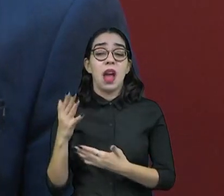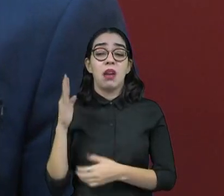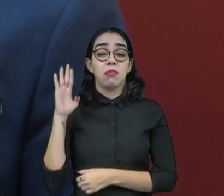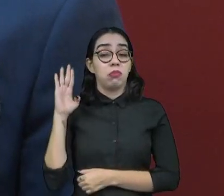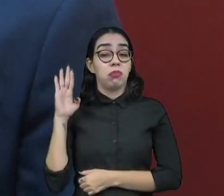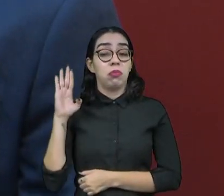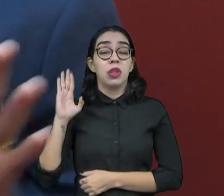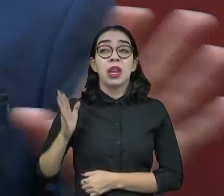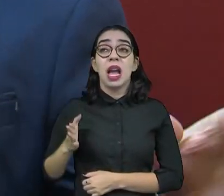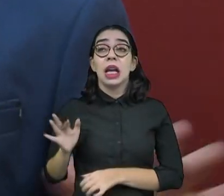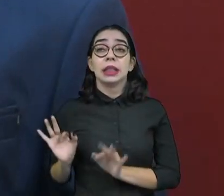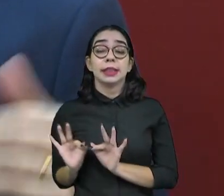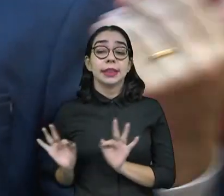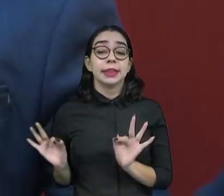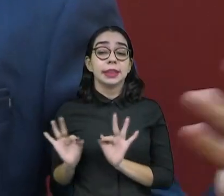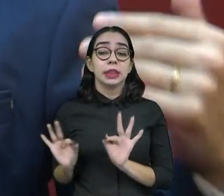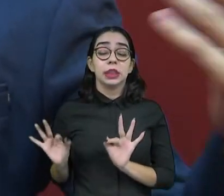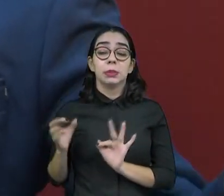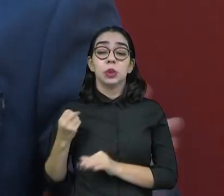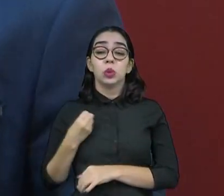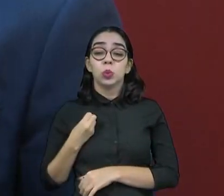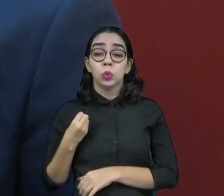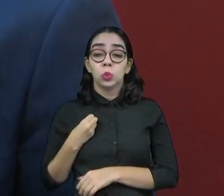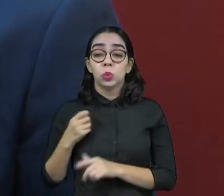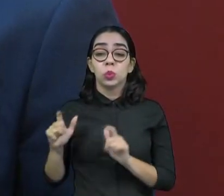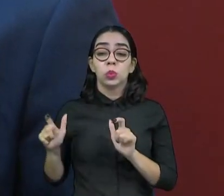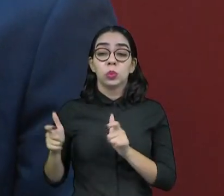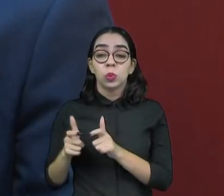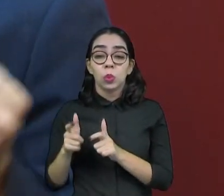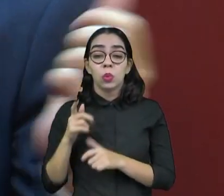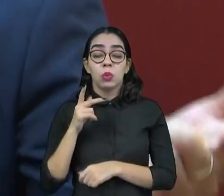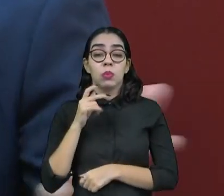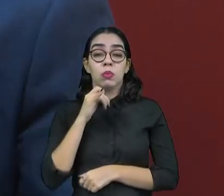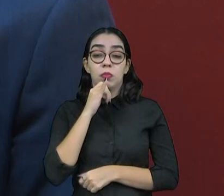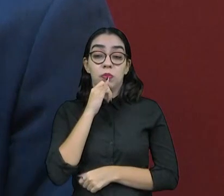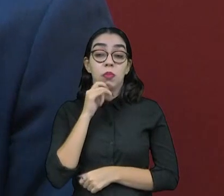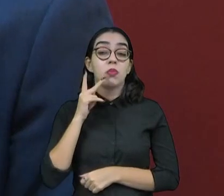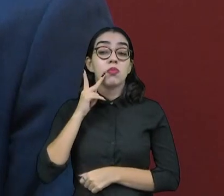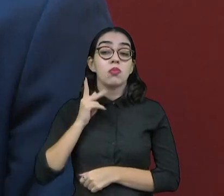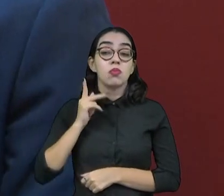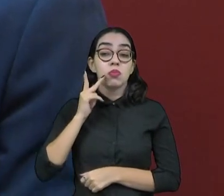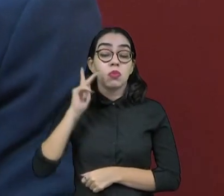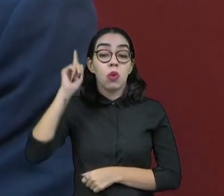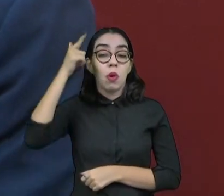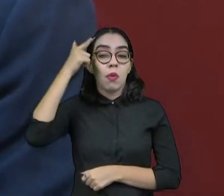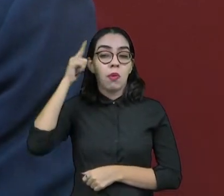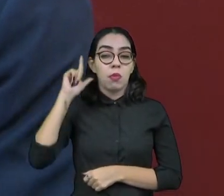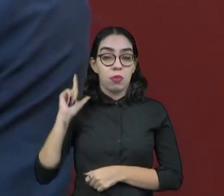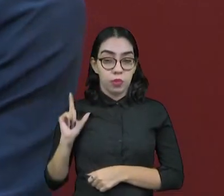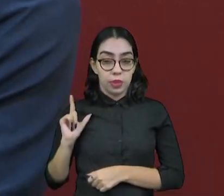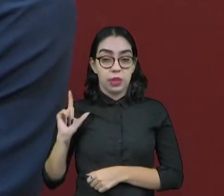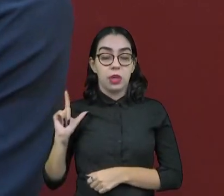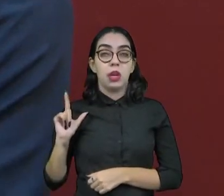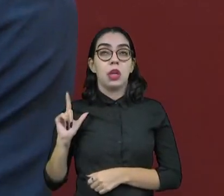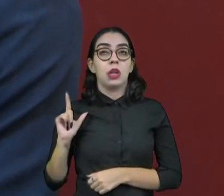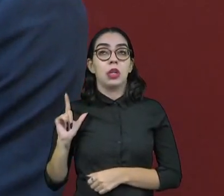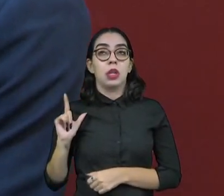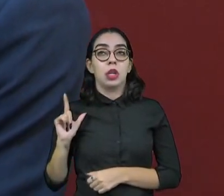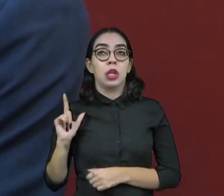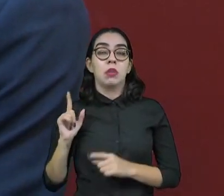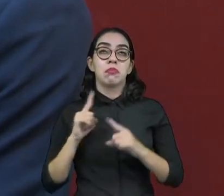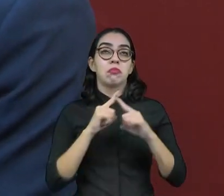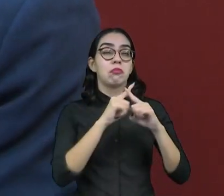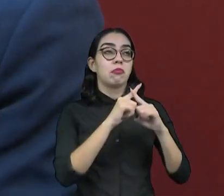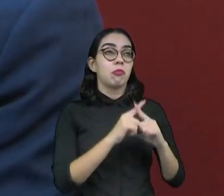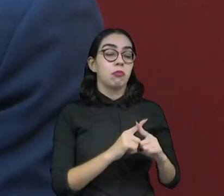pesquisa. Se você for remontar aqui para eleições de Fortaleza, por exemplo, na sucessão da Luisiane, que era o Elmano contra o Roberto